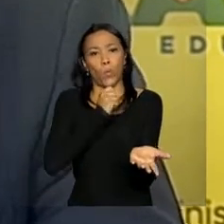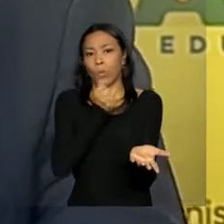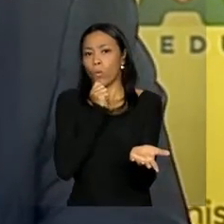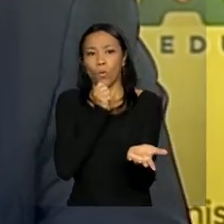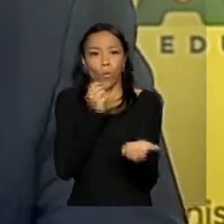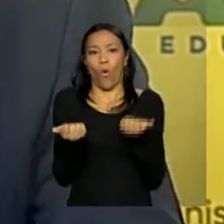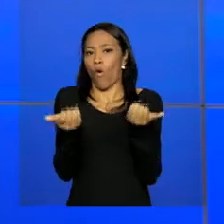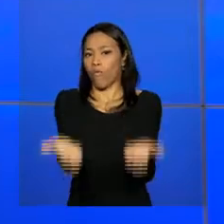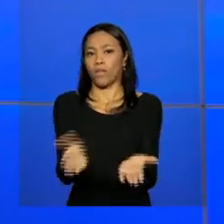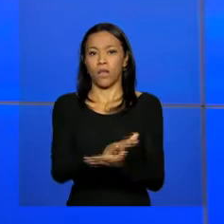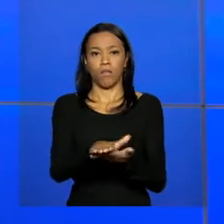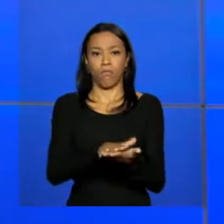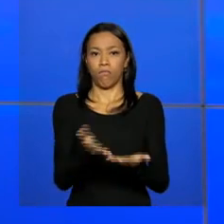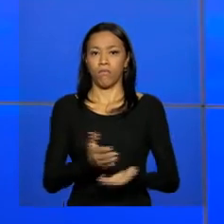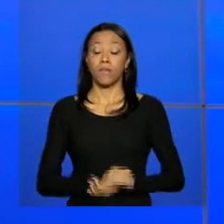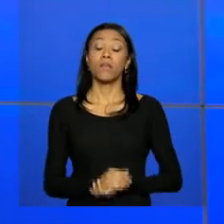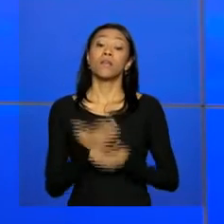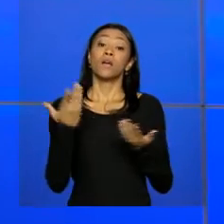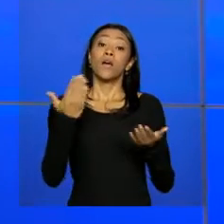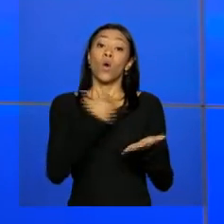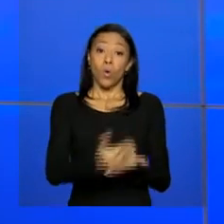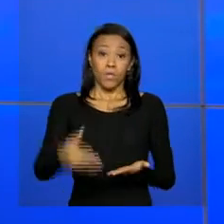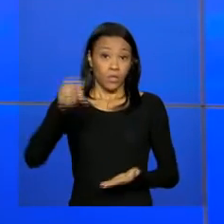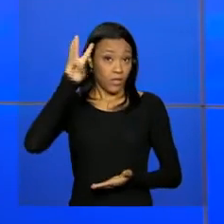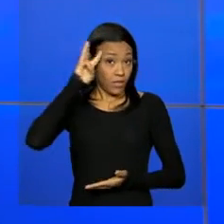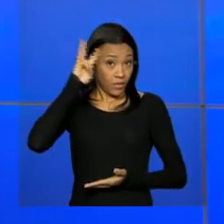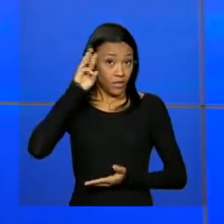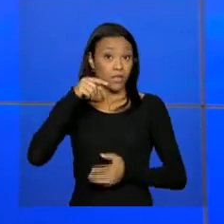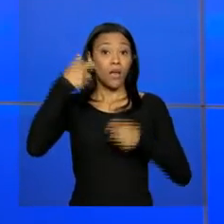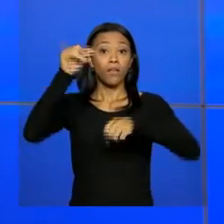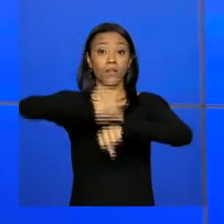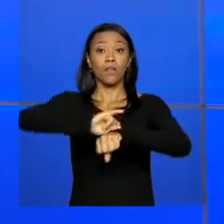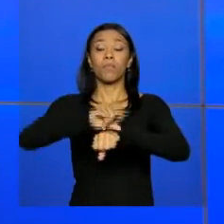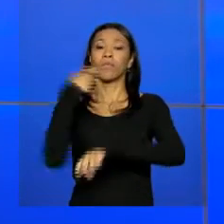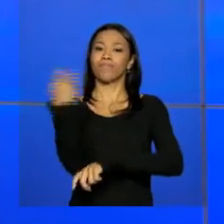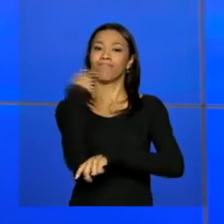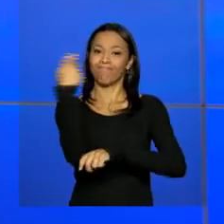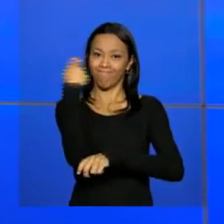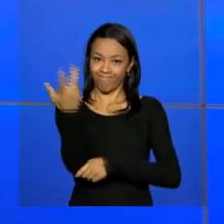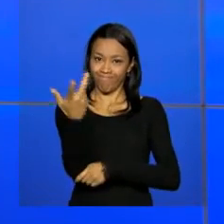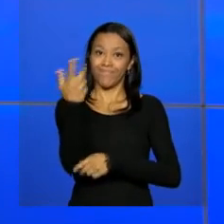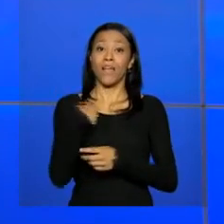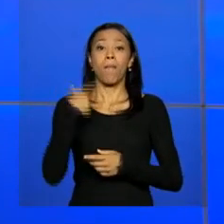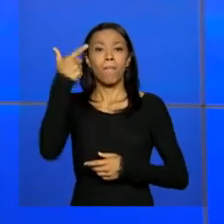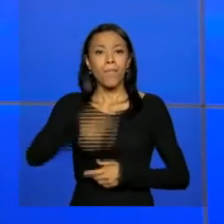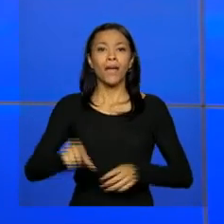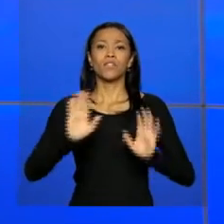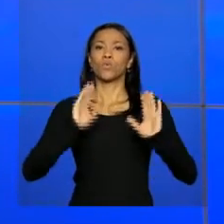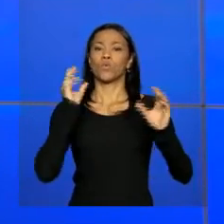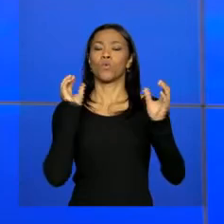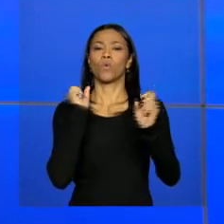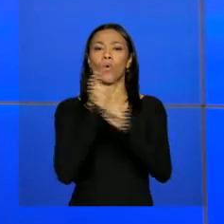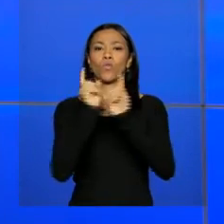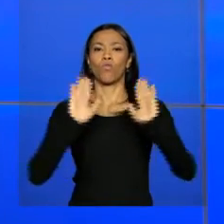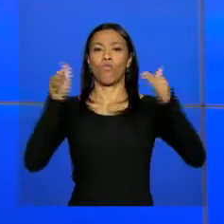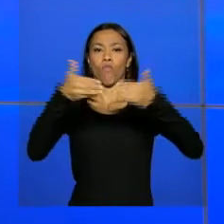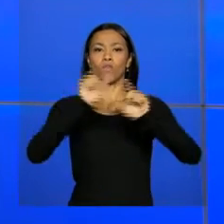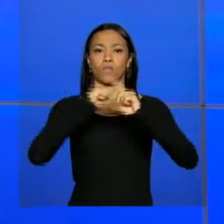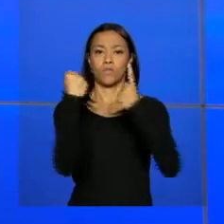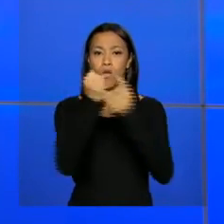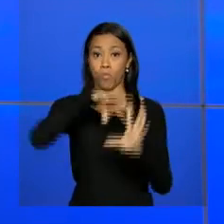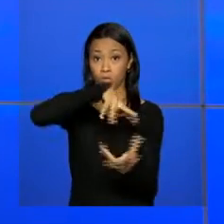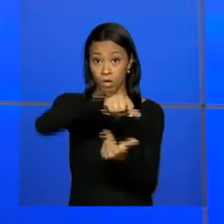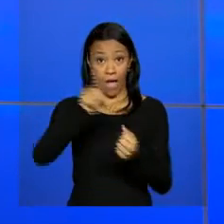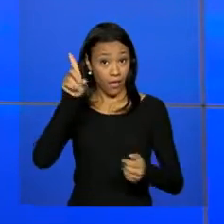instituição também. Começou na terça-feira em Porto Alegre, no Rio Grande do Sul, mais uma edição do Fórum Social Mundial. Até